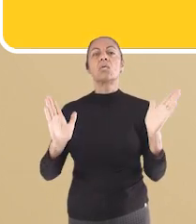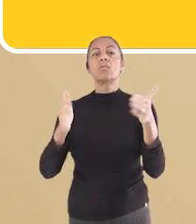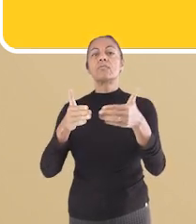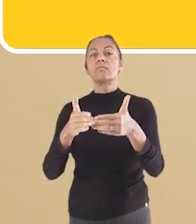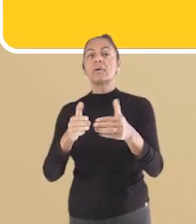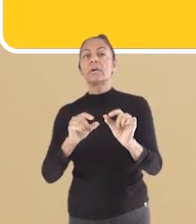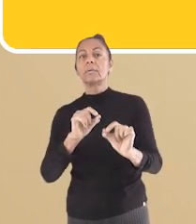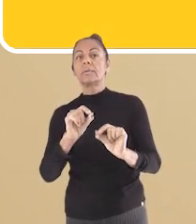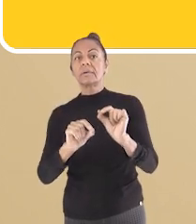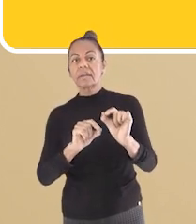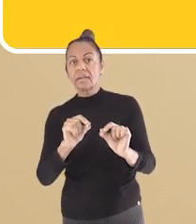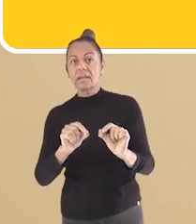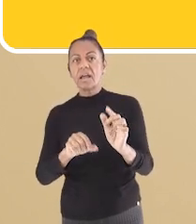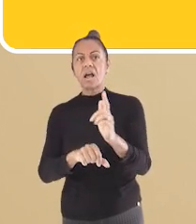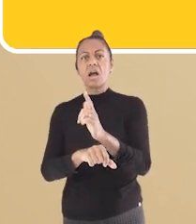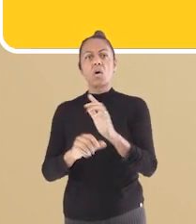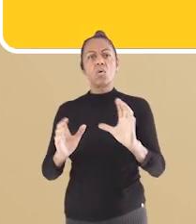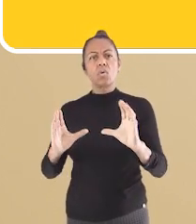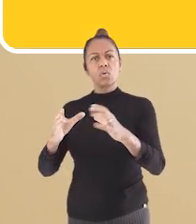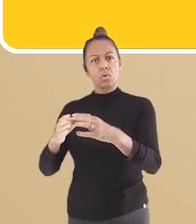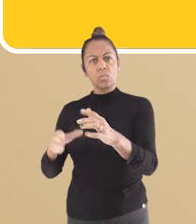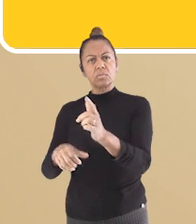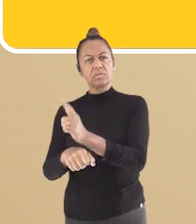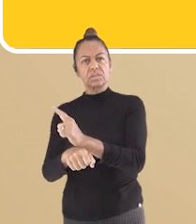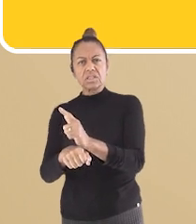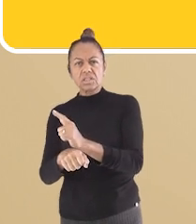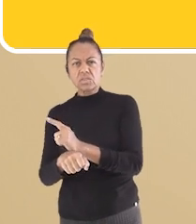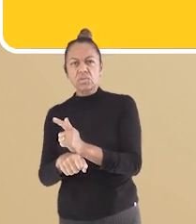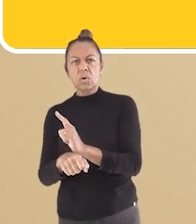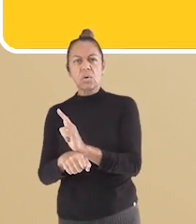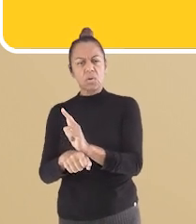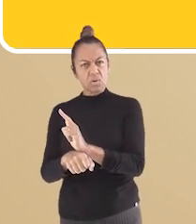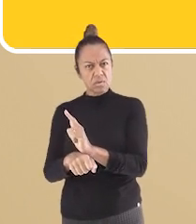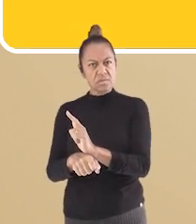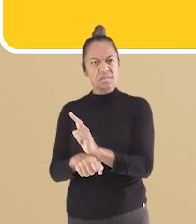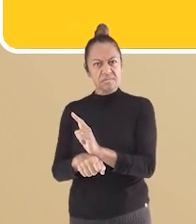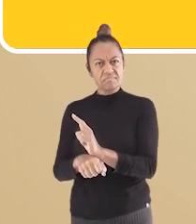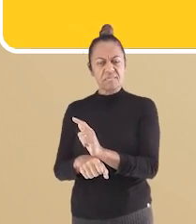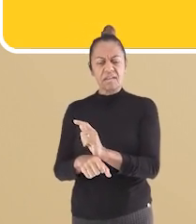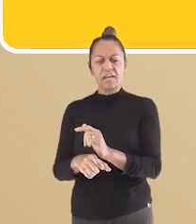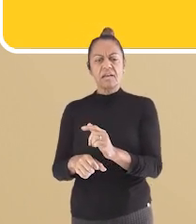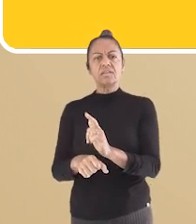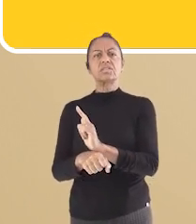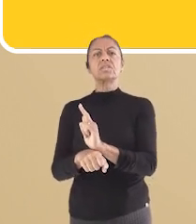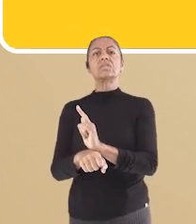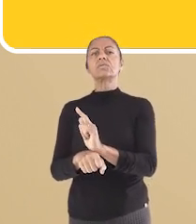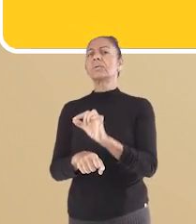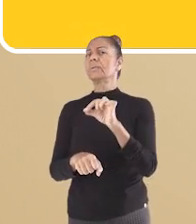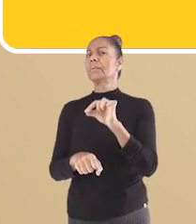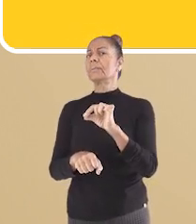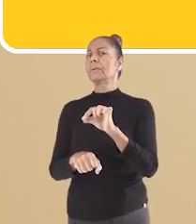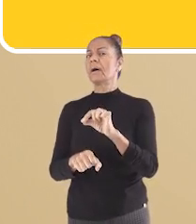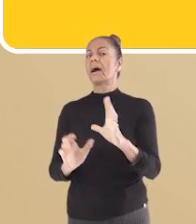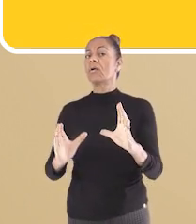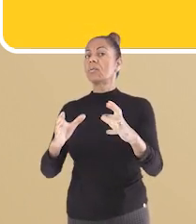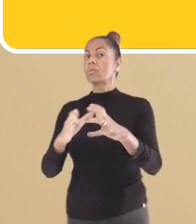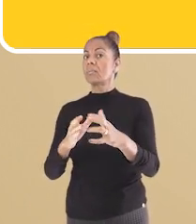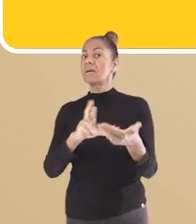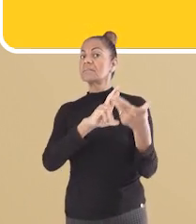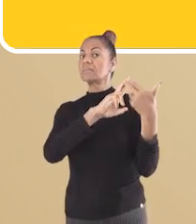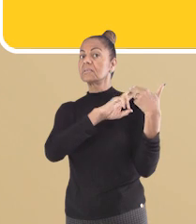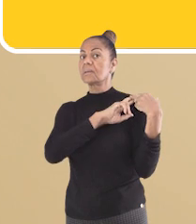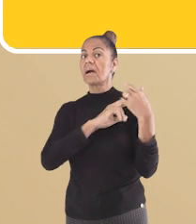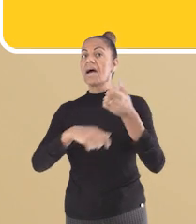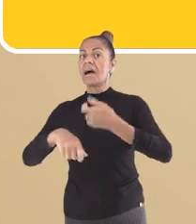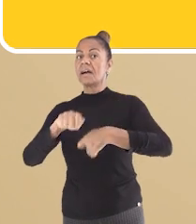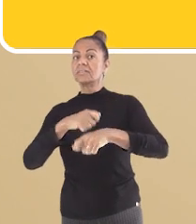mobilizar os gestores e toda a comunidade para que possam combater o trabalho infantil. Gestores, neste caso, são